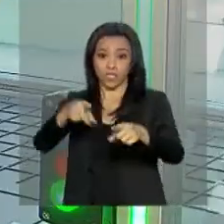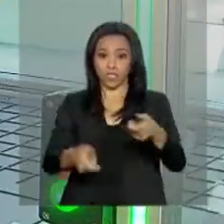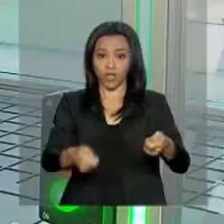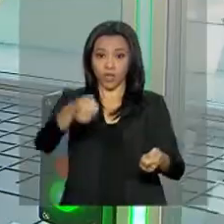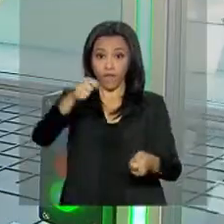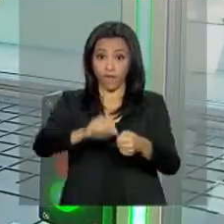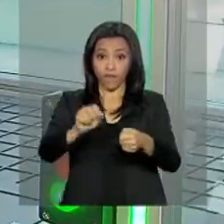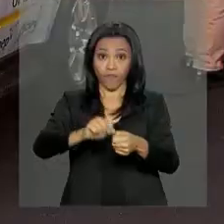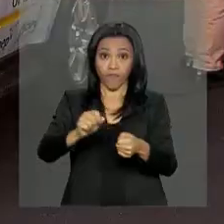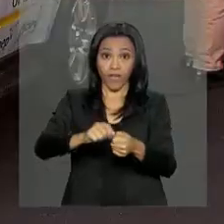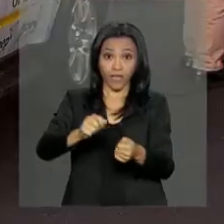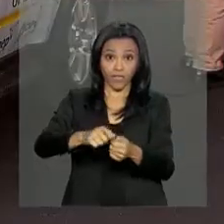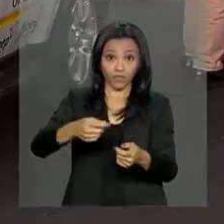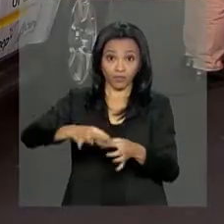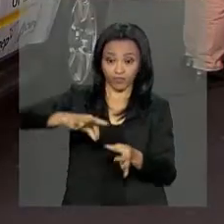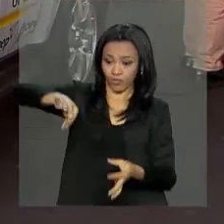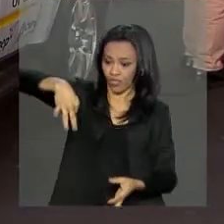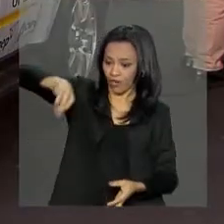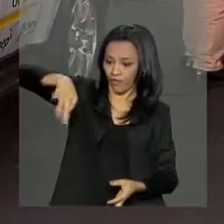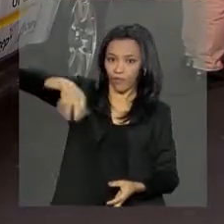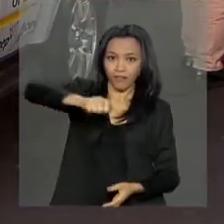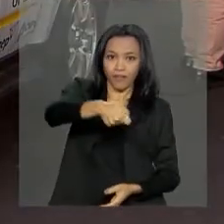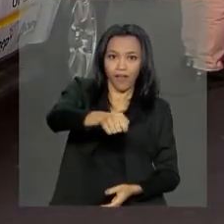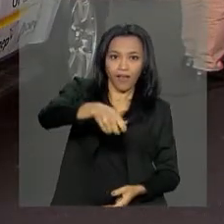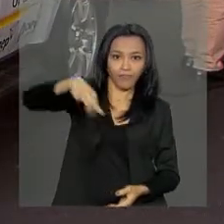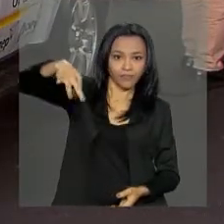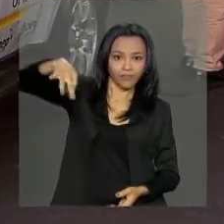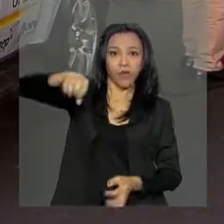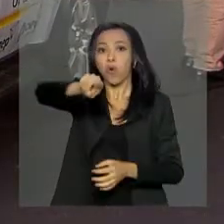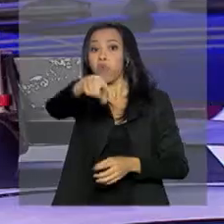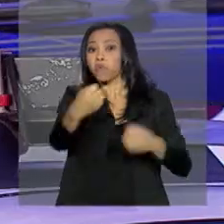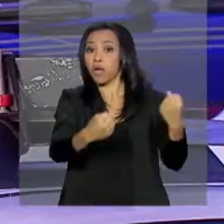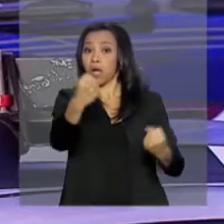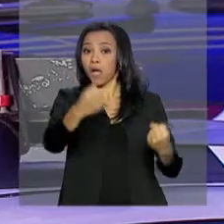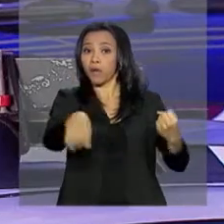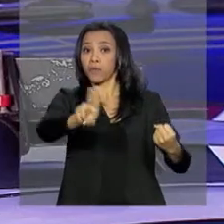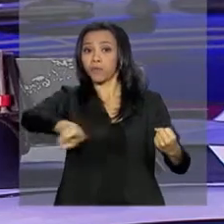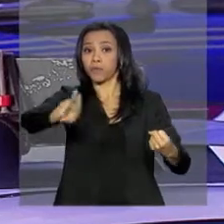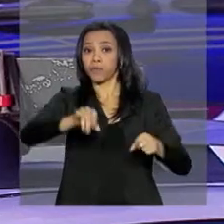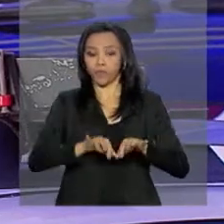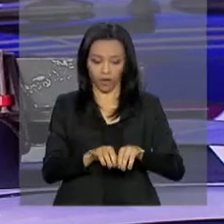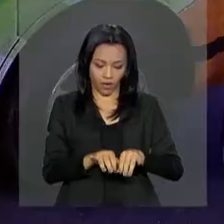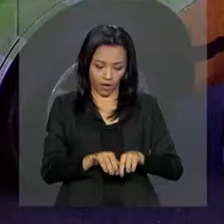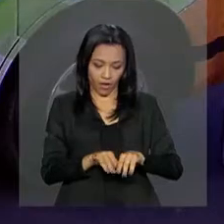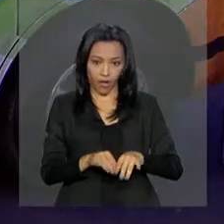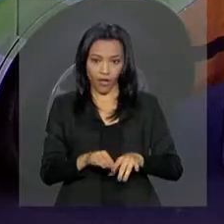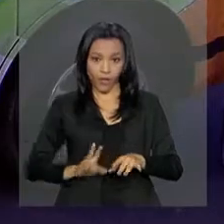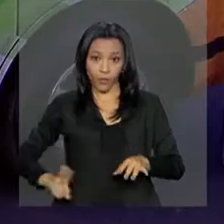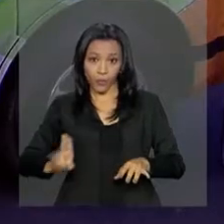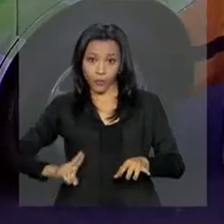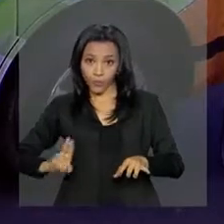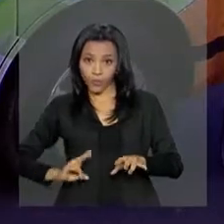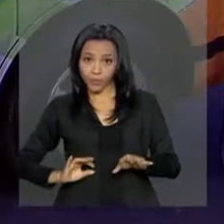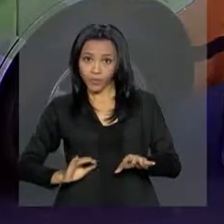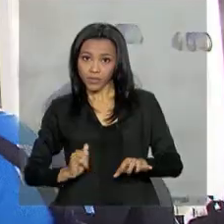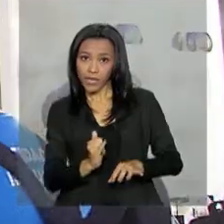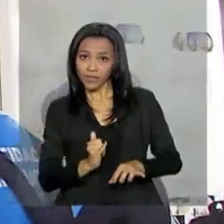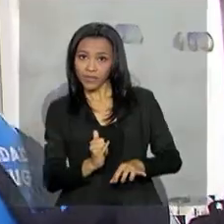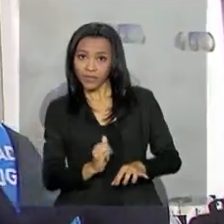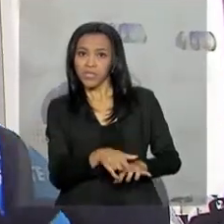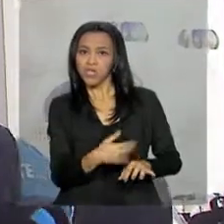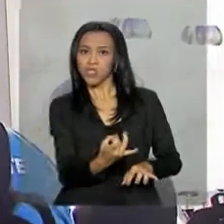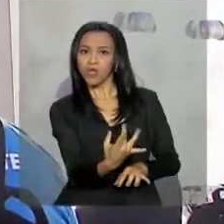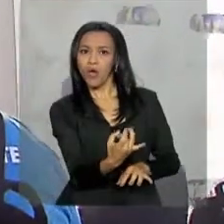chaveiro personalizado. Ou ainda um carro computadorizado, que com a ajuda de sensores é capaz de andar sozinho.